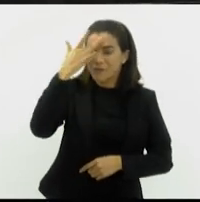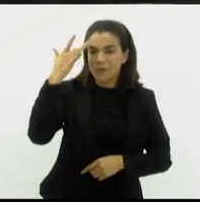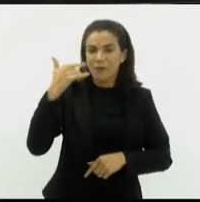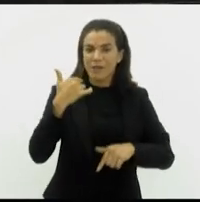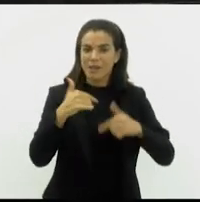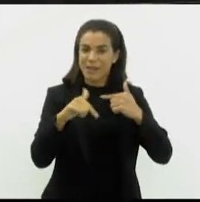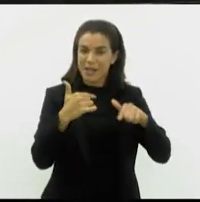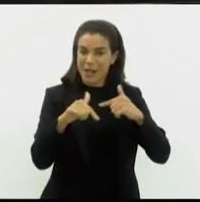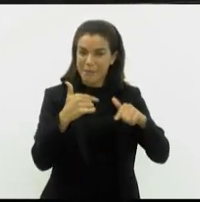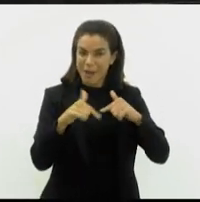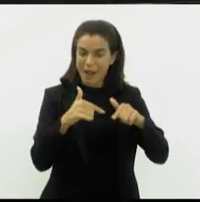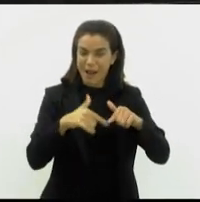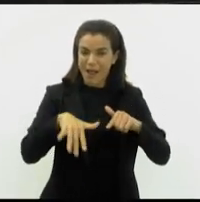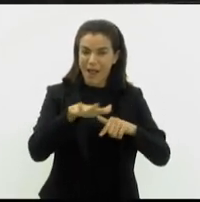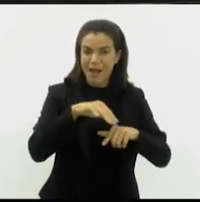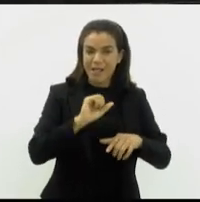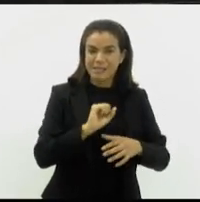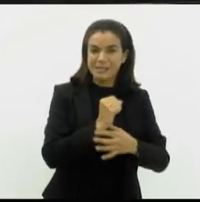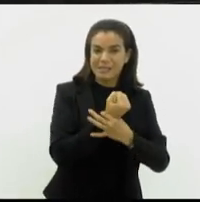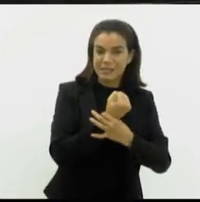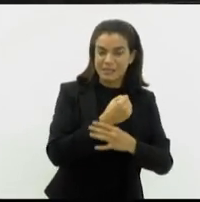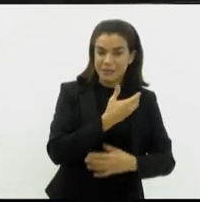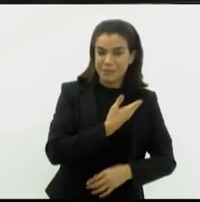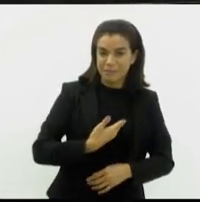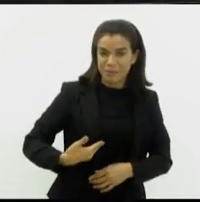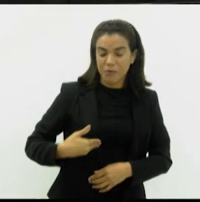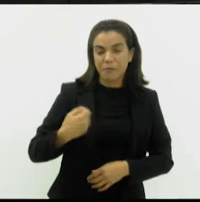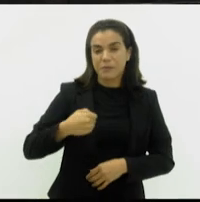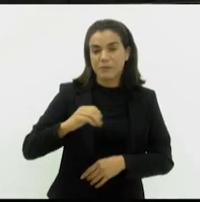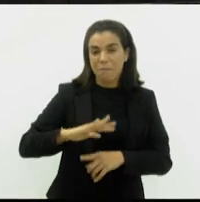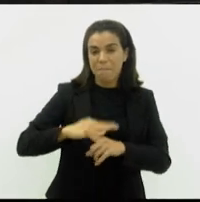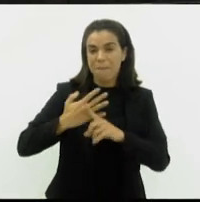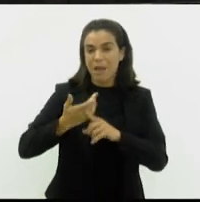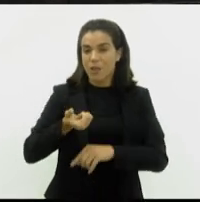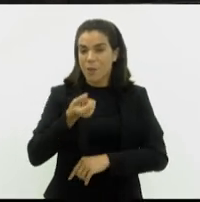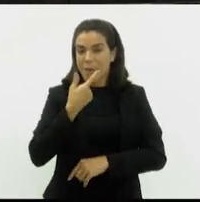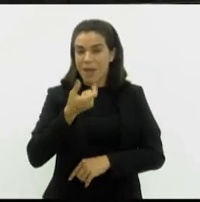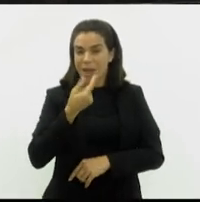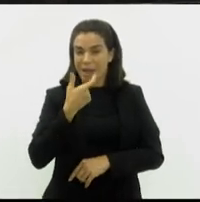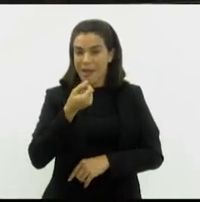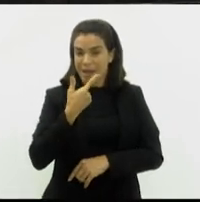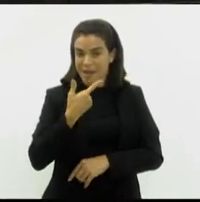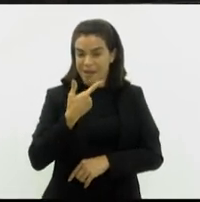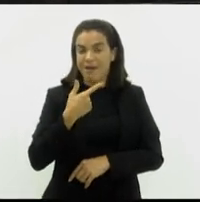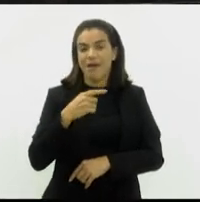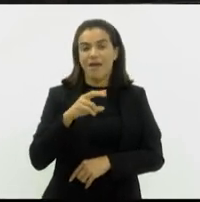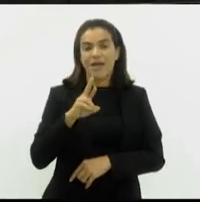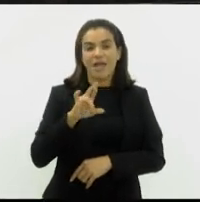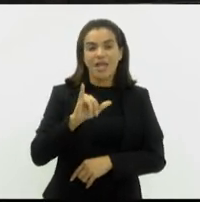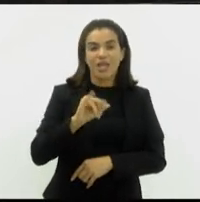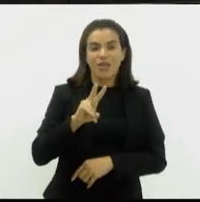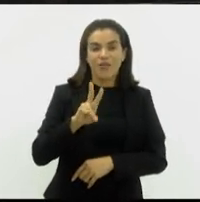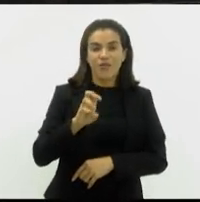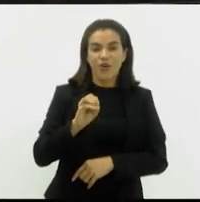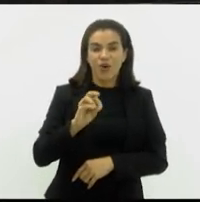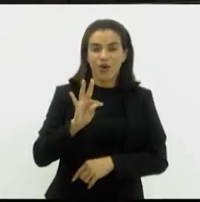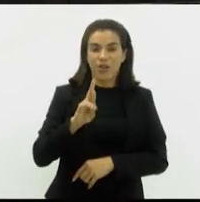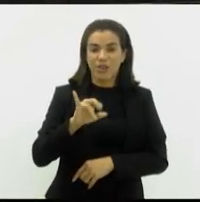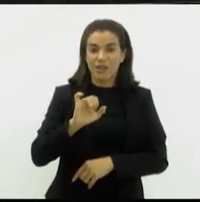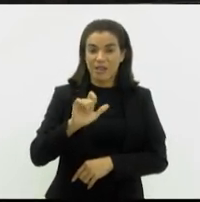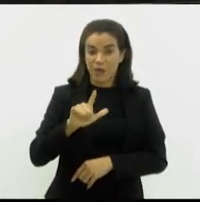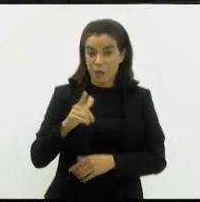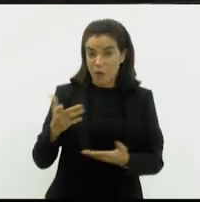rivotril eu tenho que tomar e mais calma eu tenho que ter para não mandar alguém encatar um coquinho. Porque hoje o